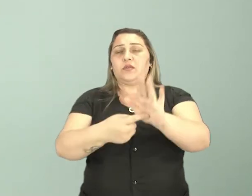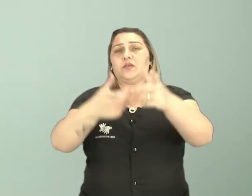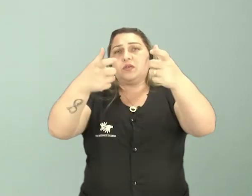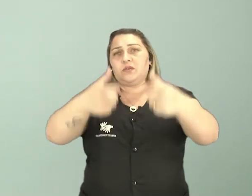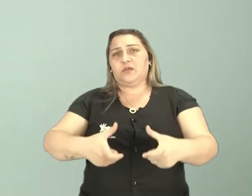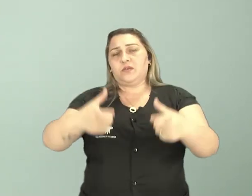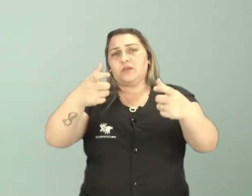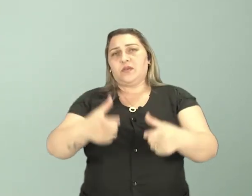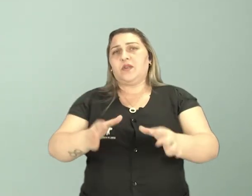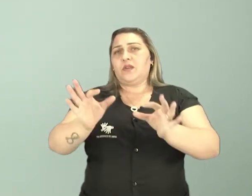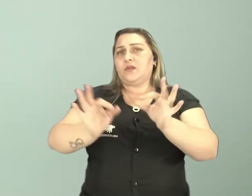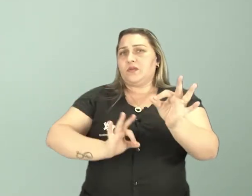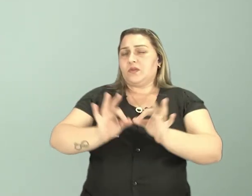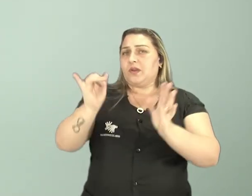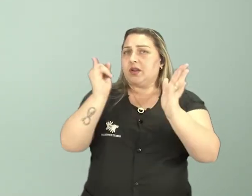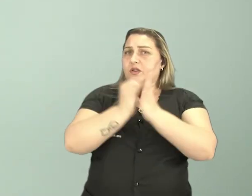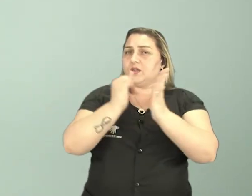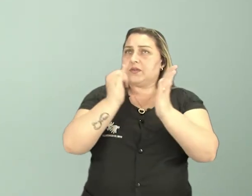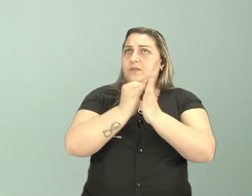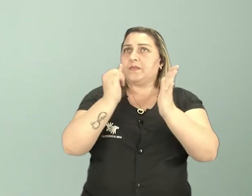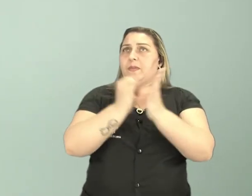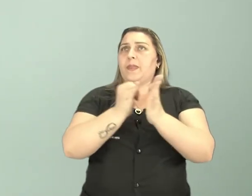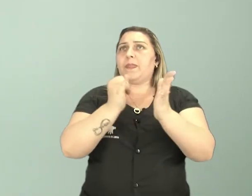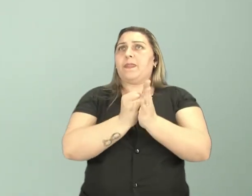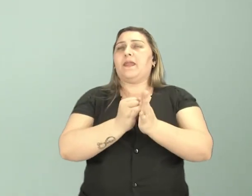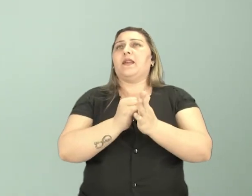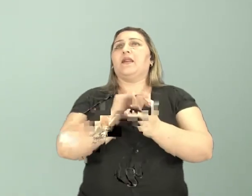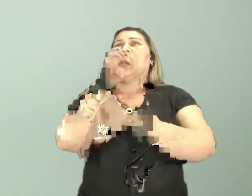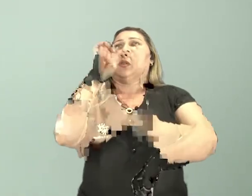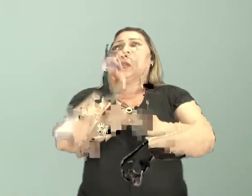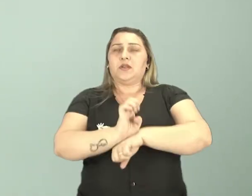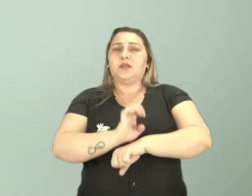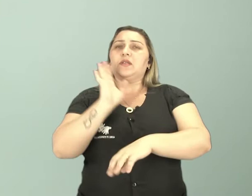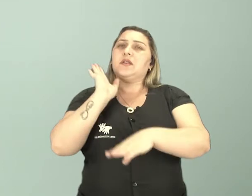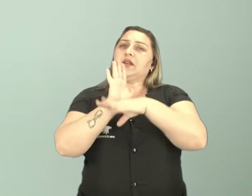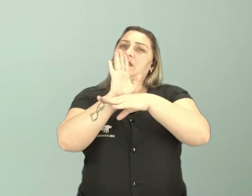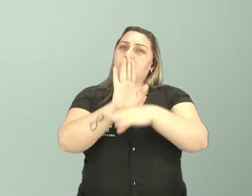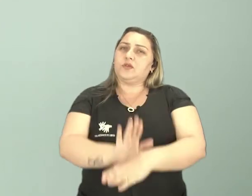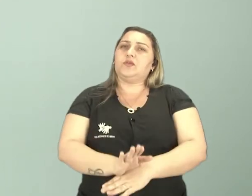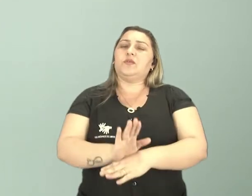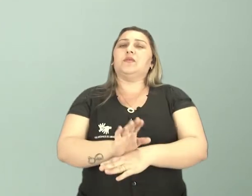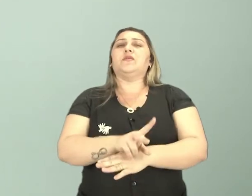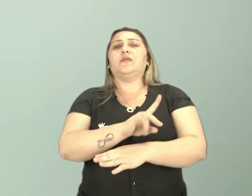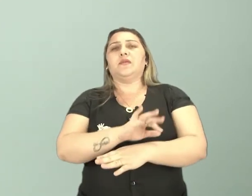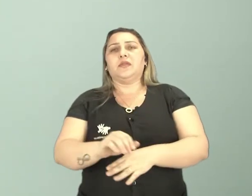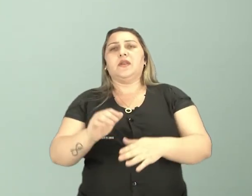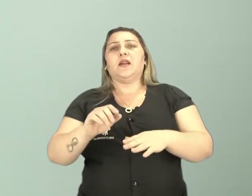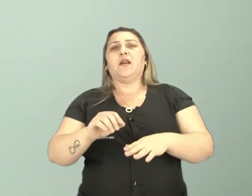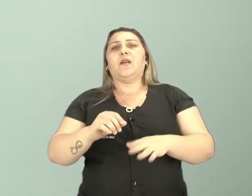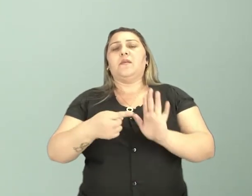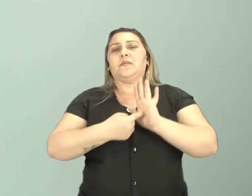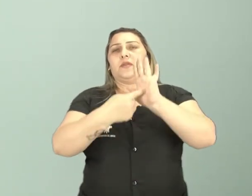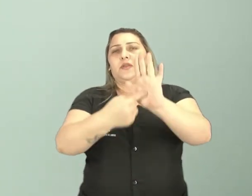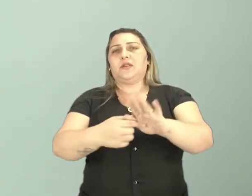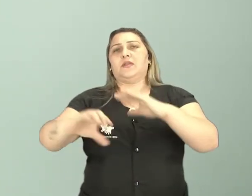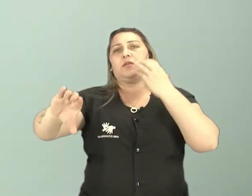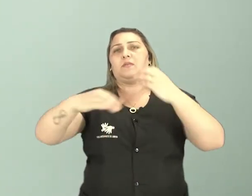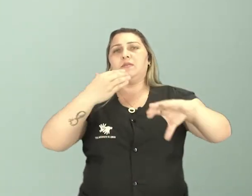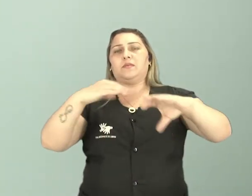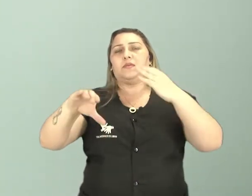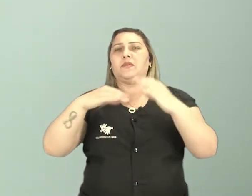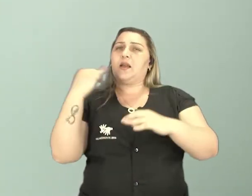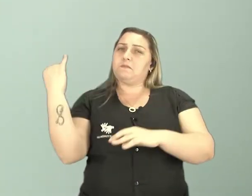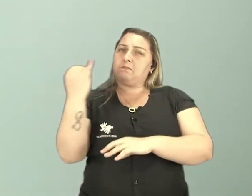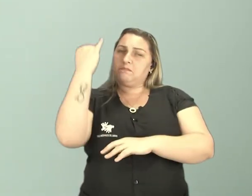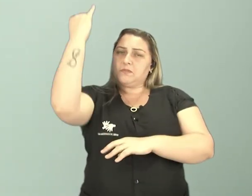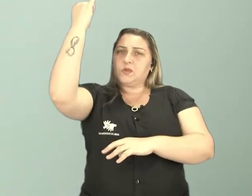Ela é uma instituição que fomenta a profissão do músico no nosso estado. Que acolhe esses músicos quando eles